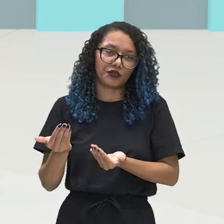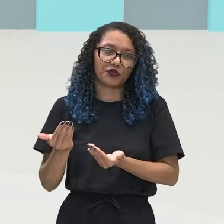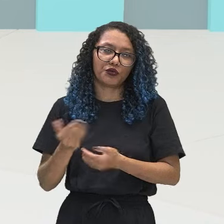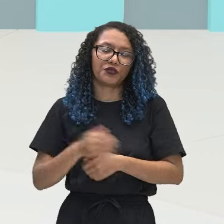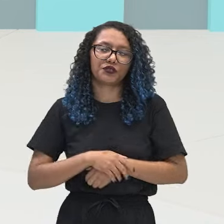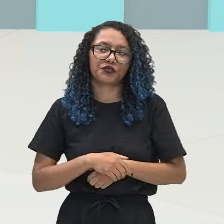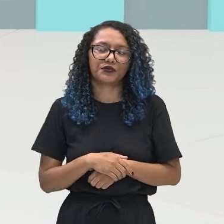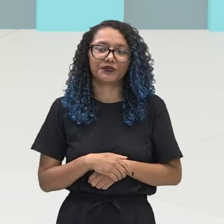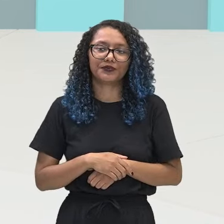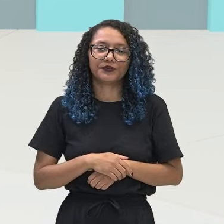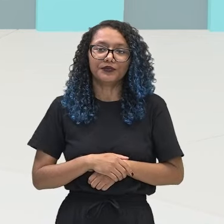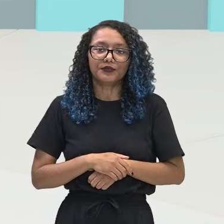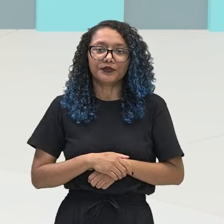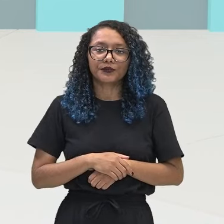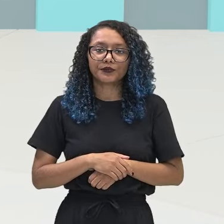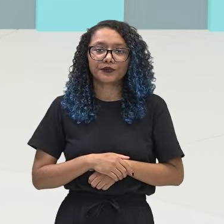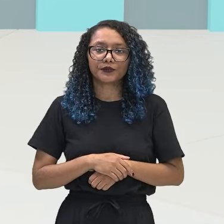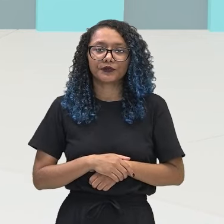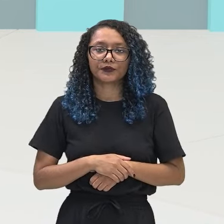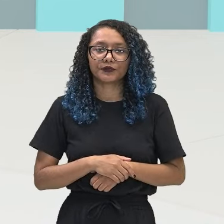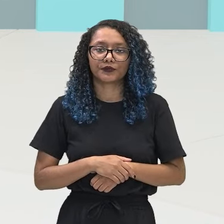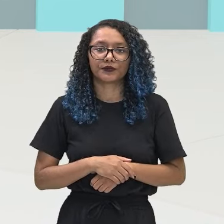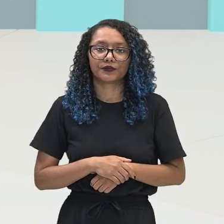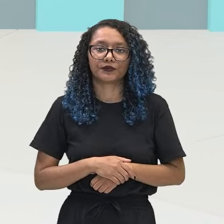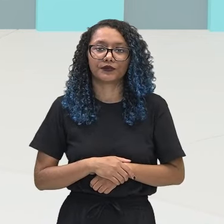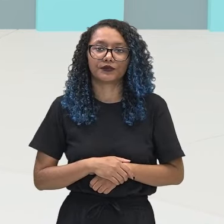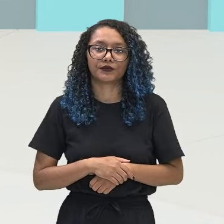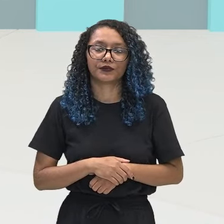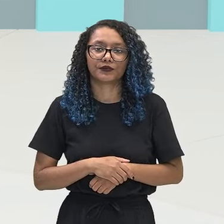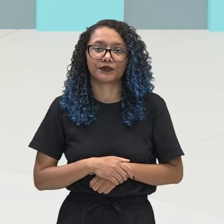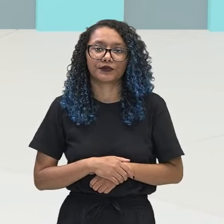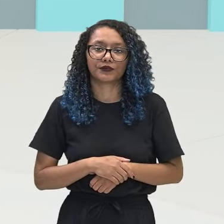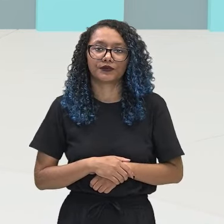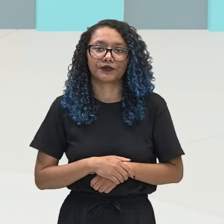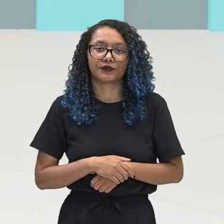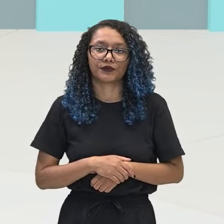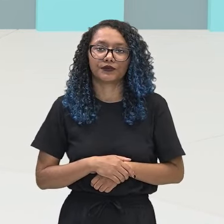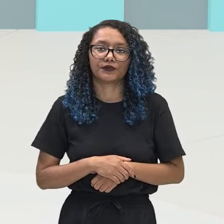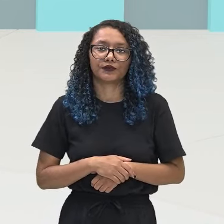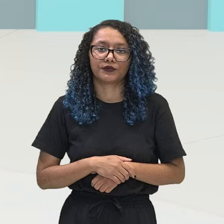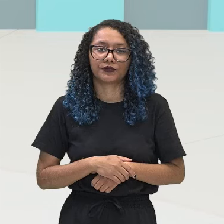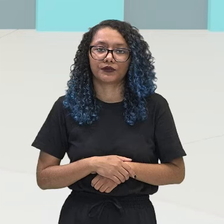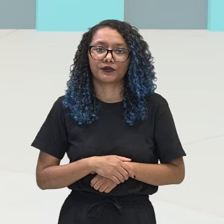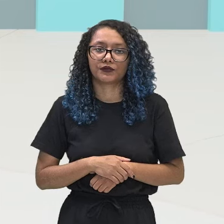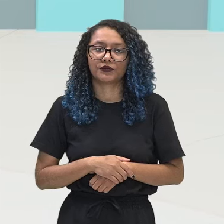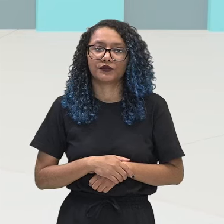contexto da juventude. Então, a gente falou isso daí de uma forma, assim, bastante